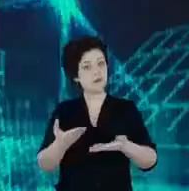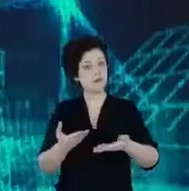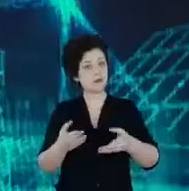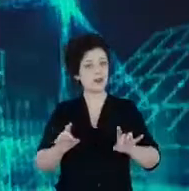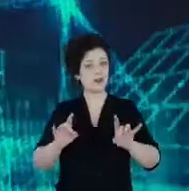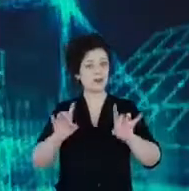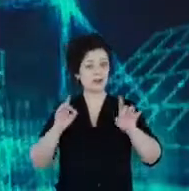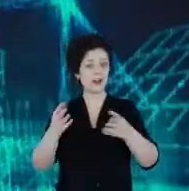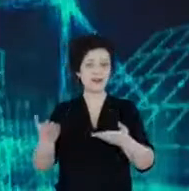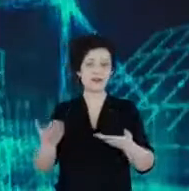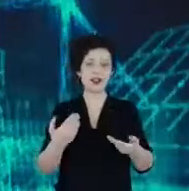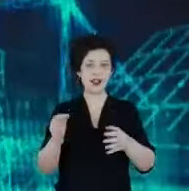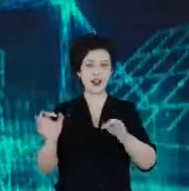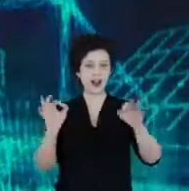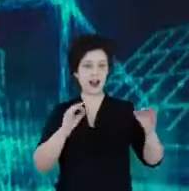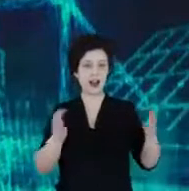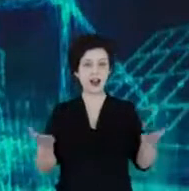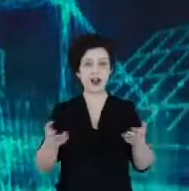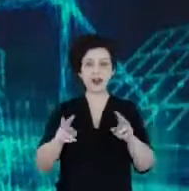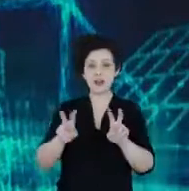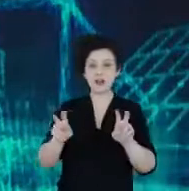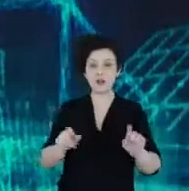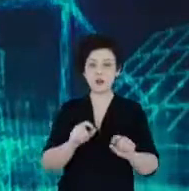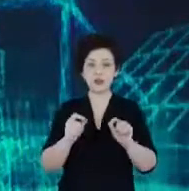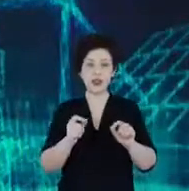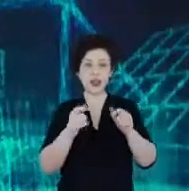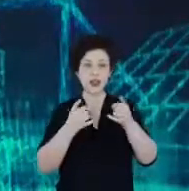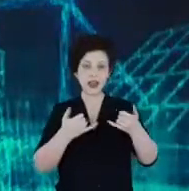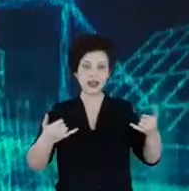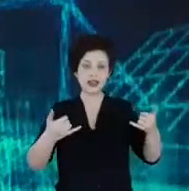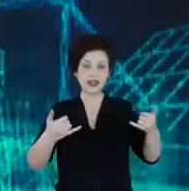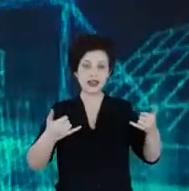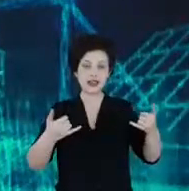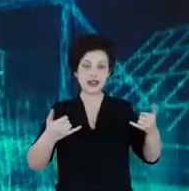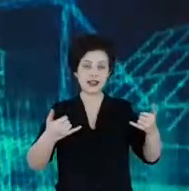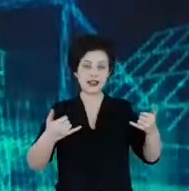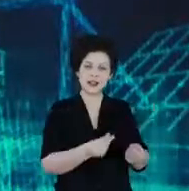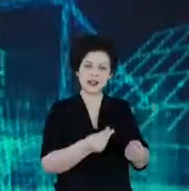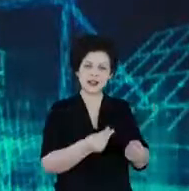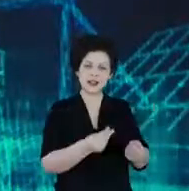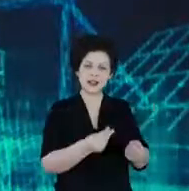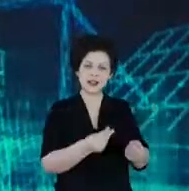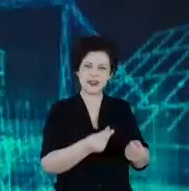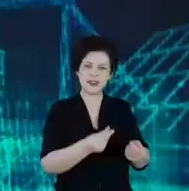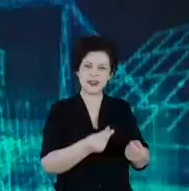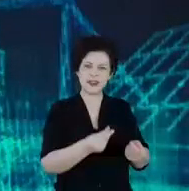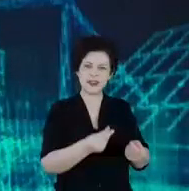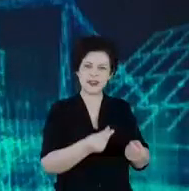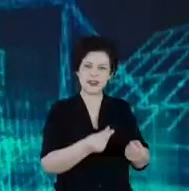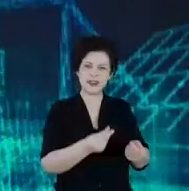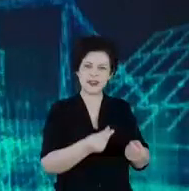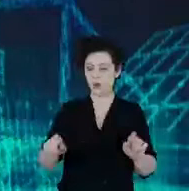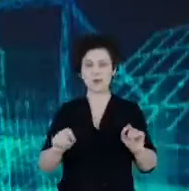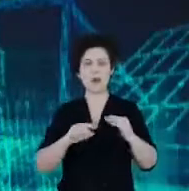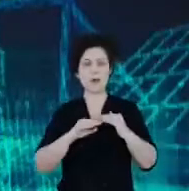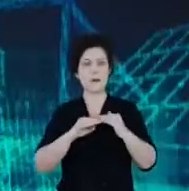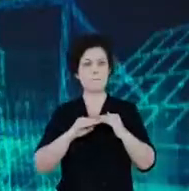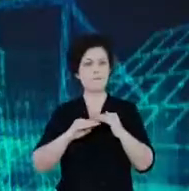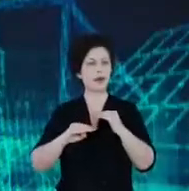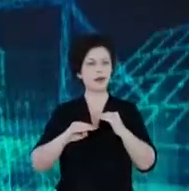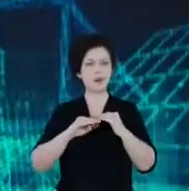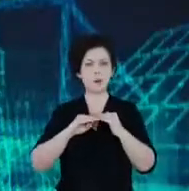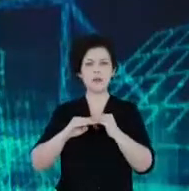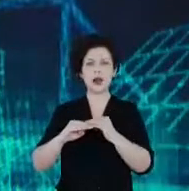O assunto agora é eficiência energética. Nossos convidados irão debater os padrões de eficiência energética brasileiros,